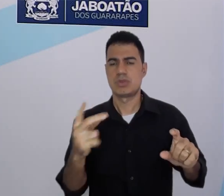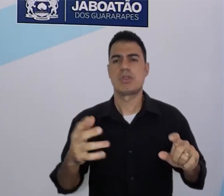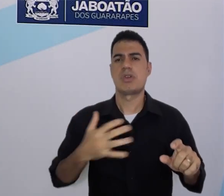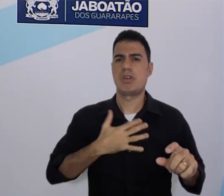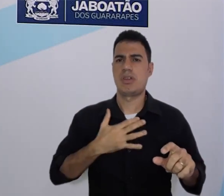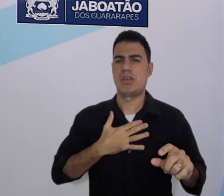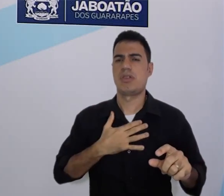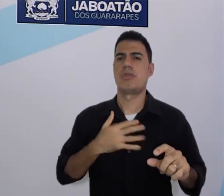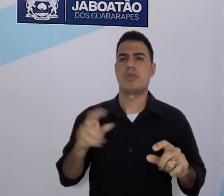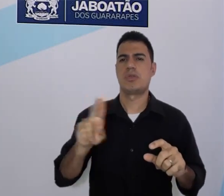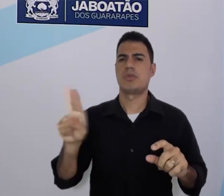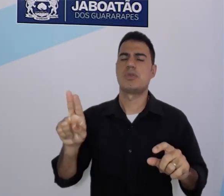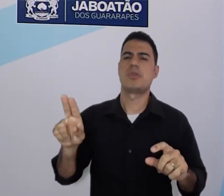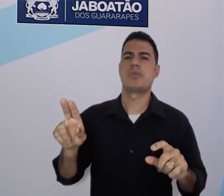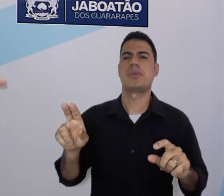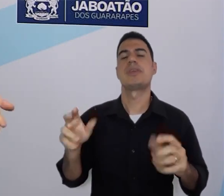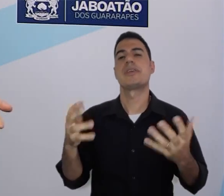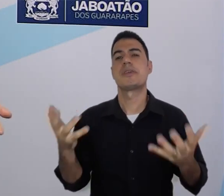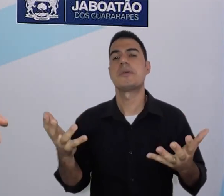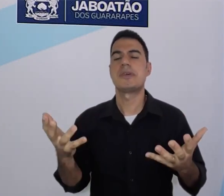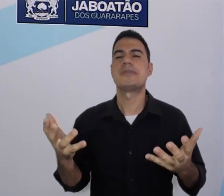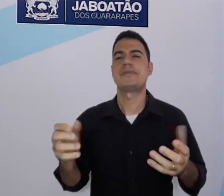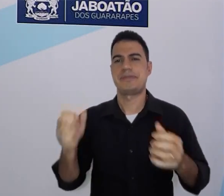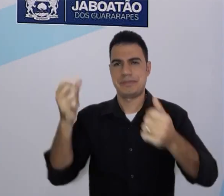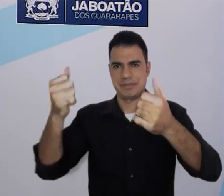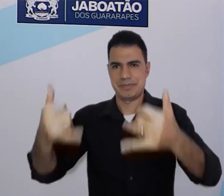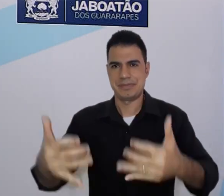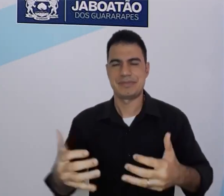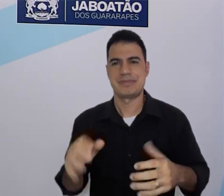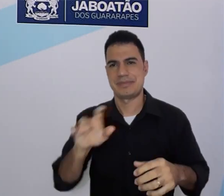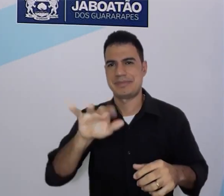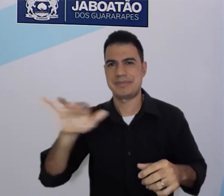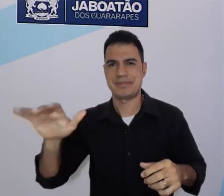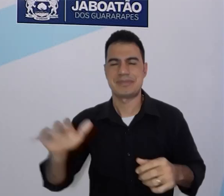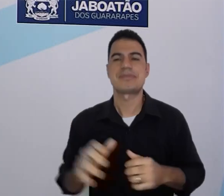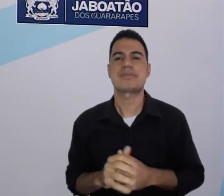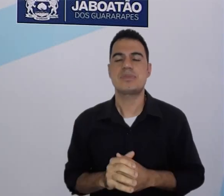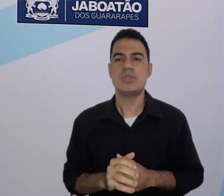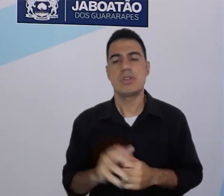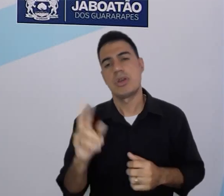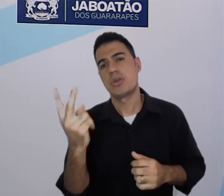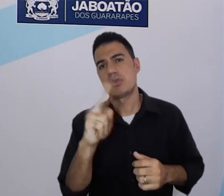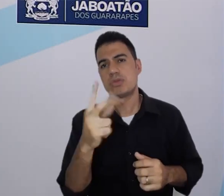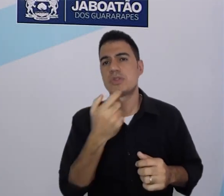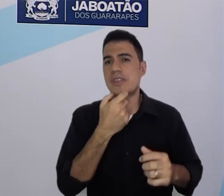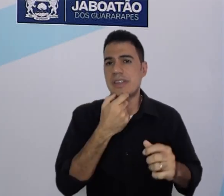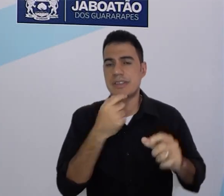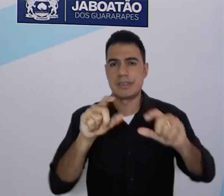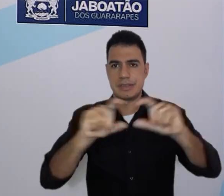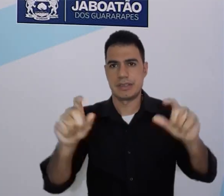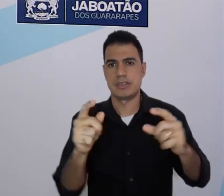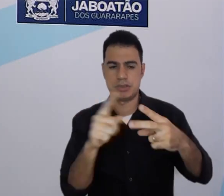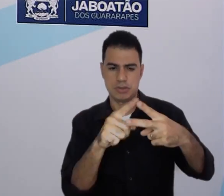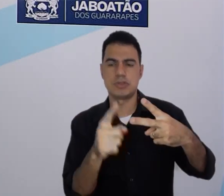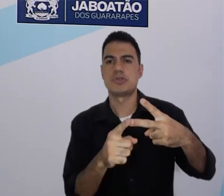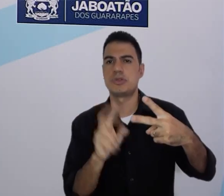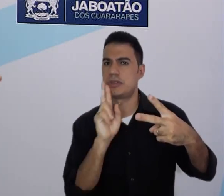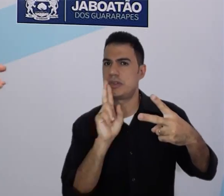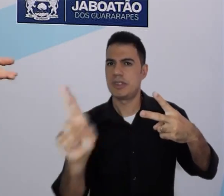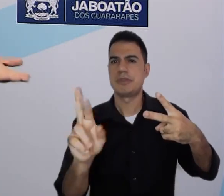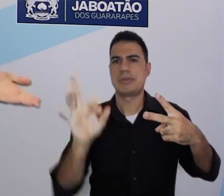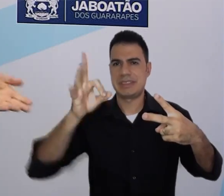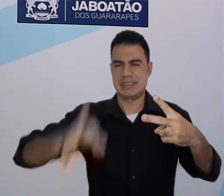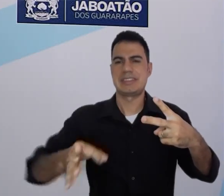Seiya, ou meu nome Seiya. Nesse caso, vocês podem dar duas respostas. Mas teacher, qual é a